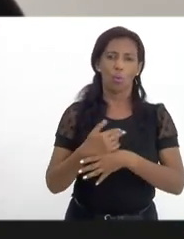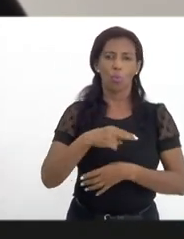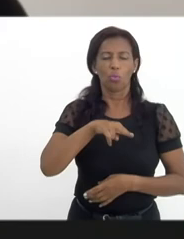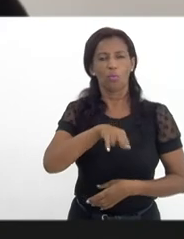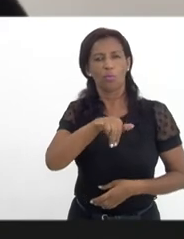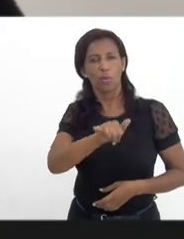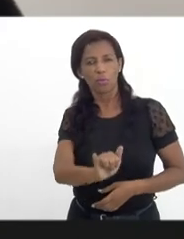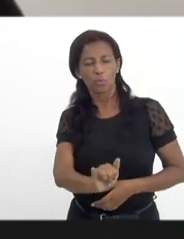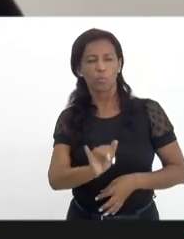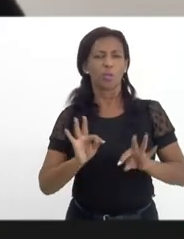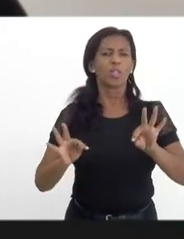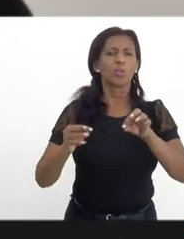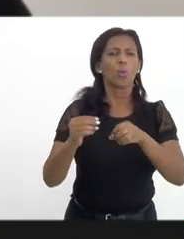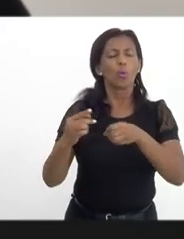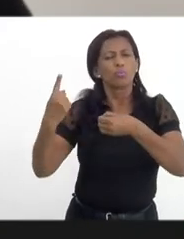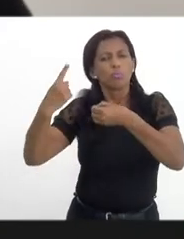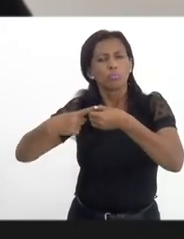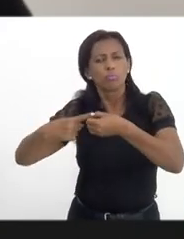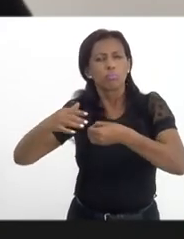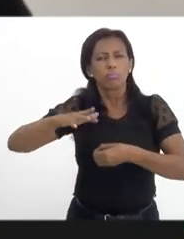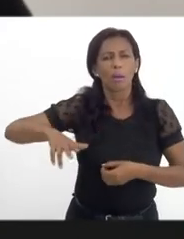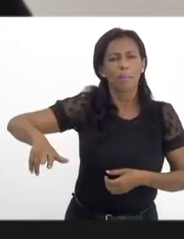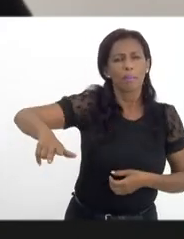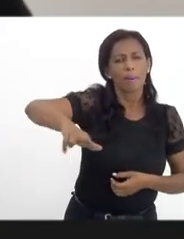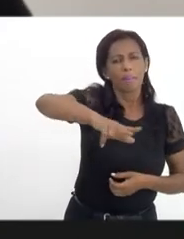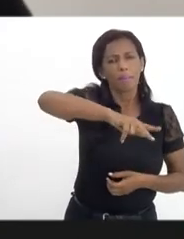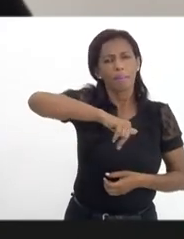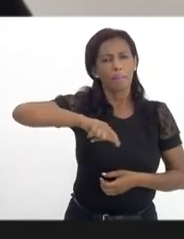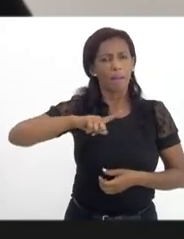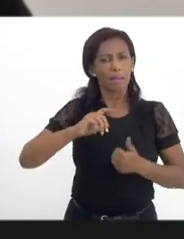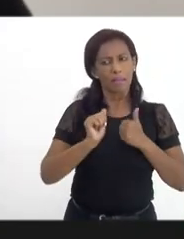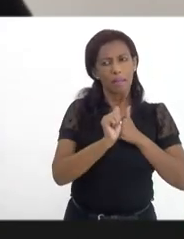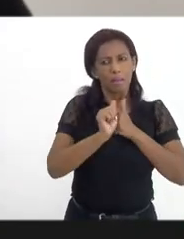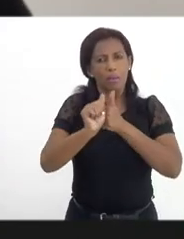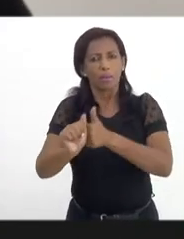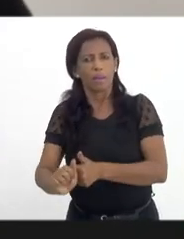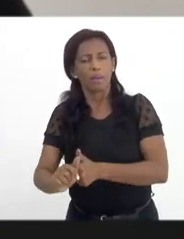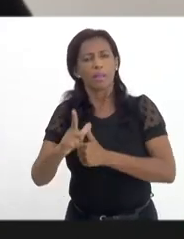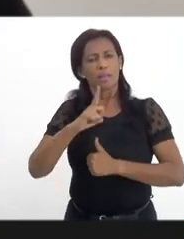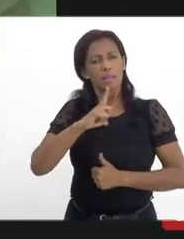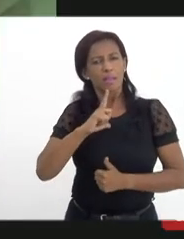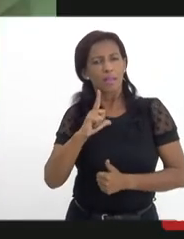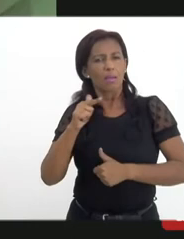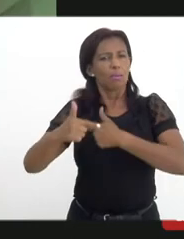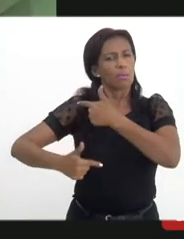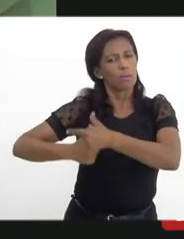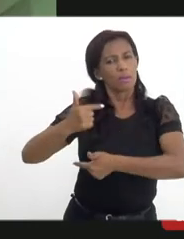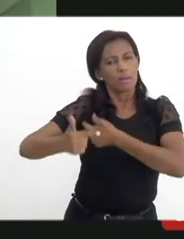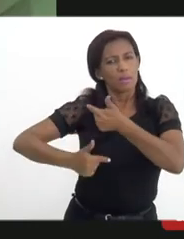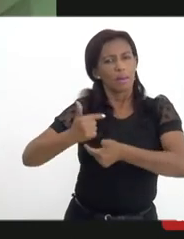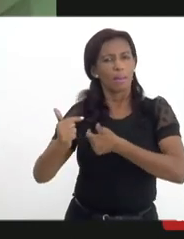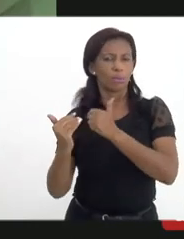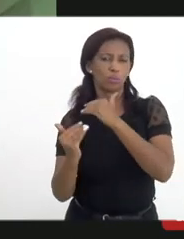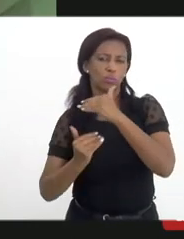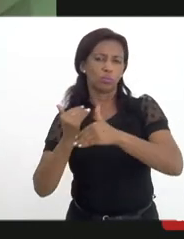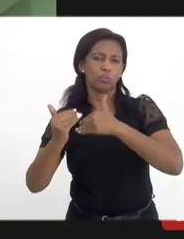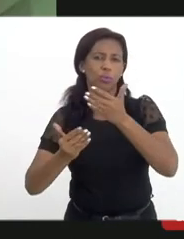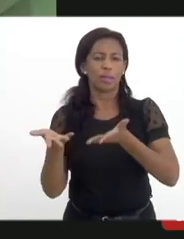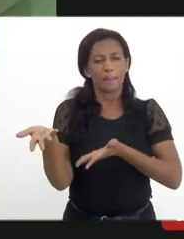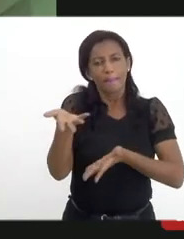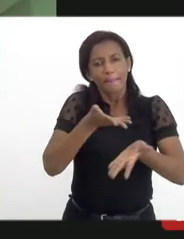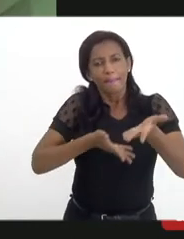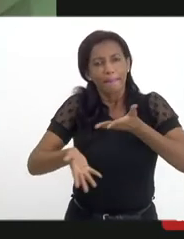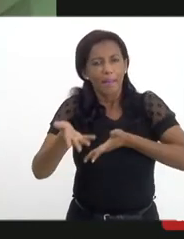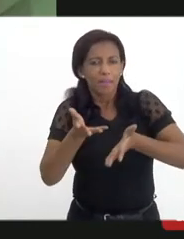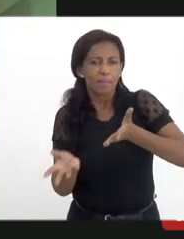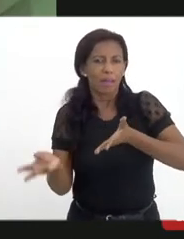Iguaçu e todos os outros municípios que têm acompanhado essa audiência, que têm acompanhado um pouco o trabalho que nós temos envolvido. Gostaria também de participar,